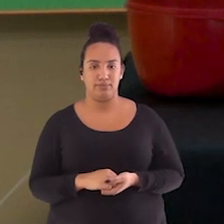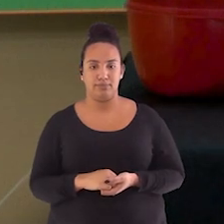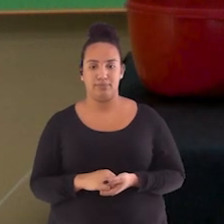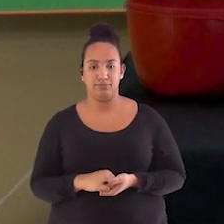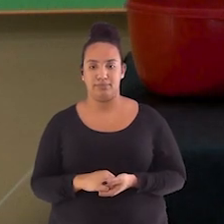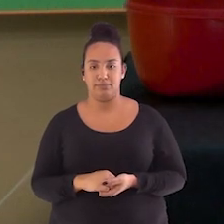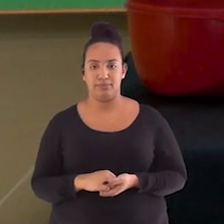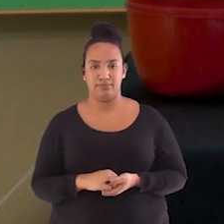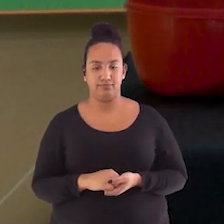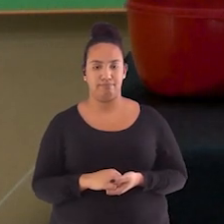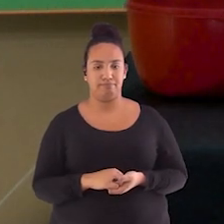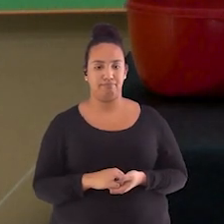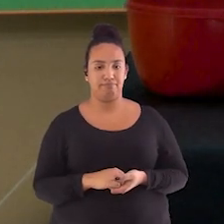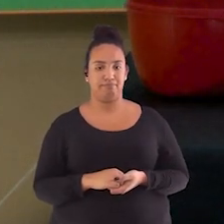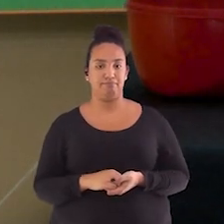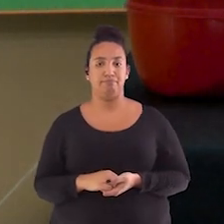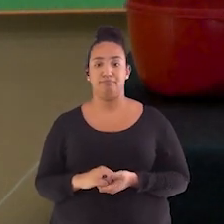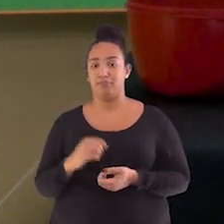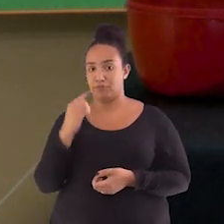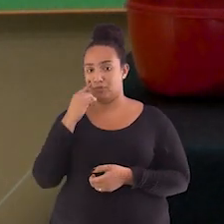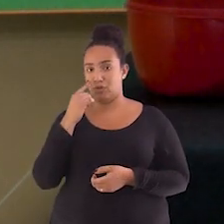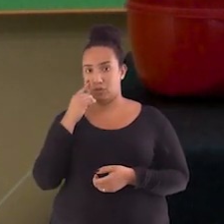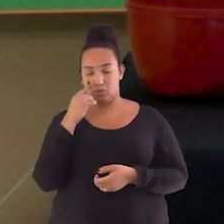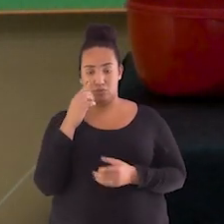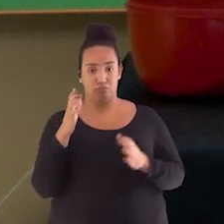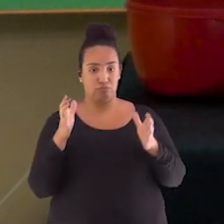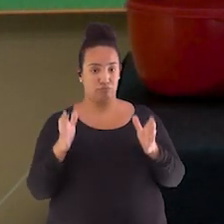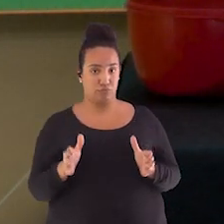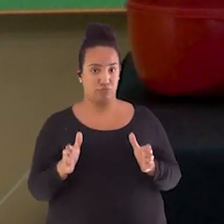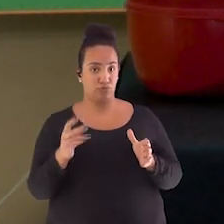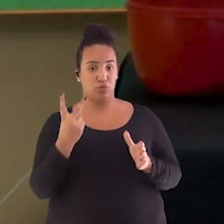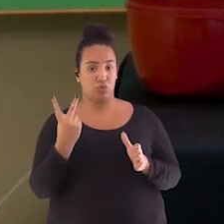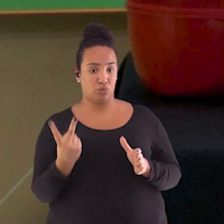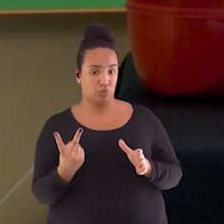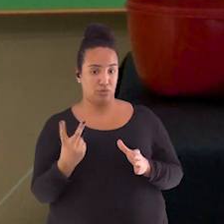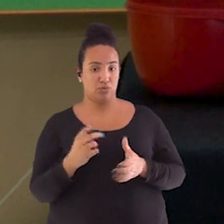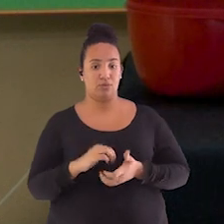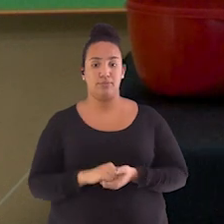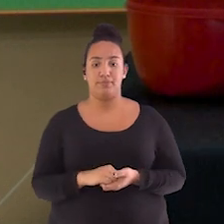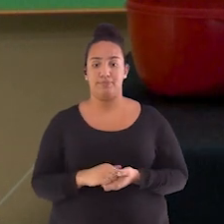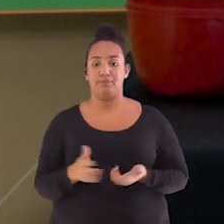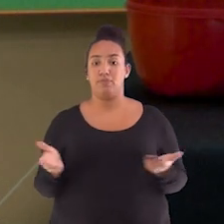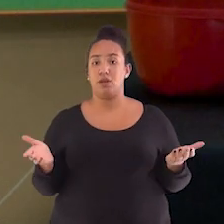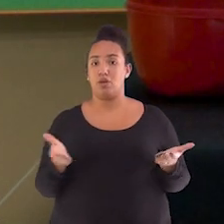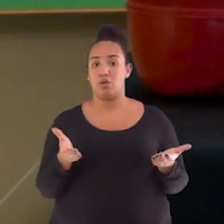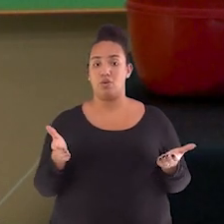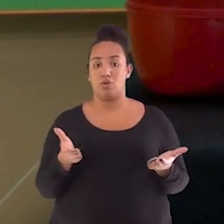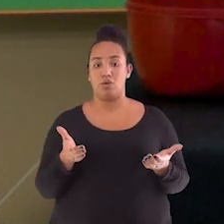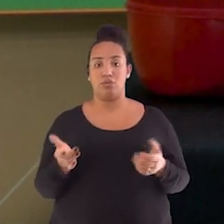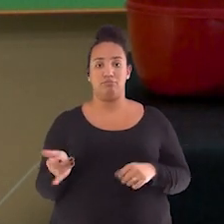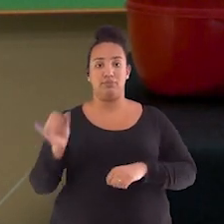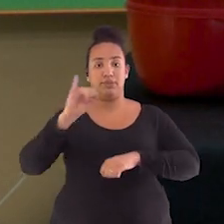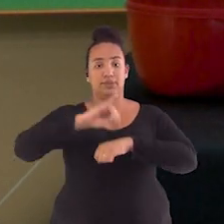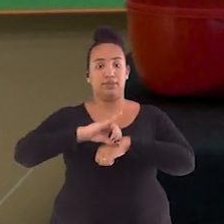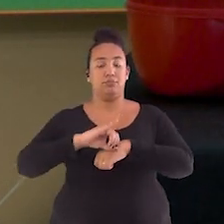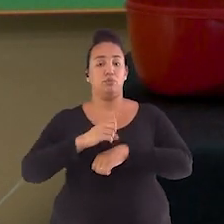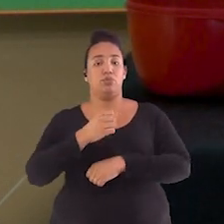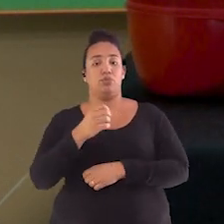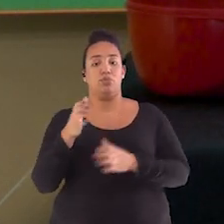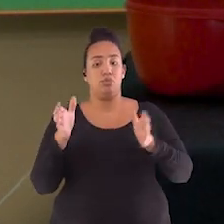beleza? Esse aqui é o 2, e aí a gente vem com o pote número 1 por cima dele,